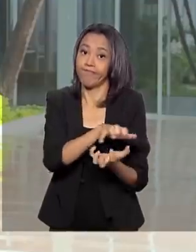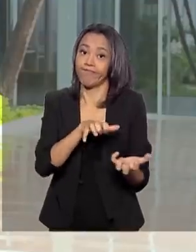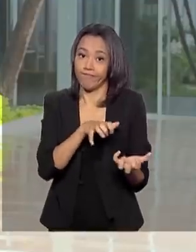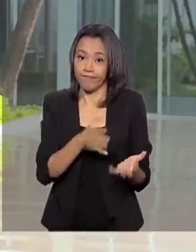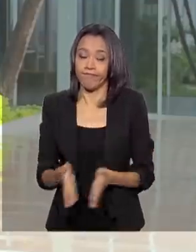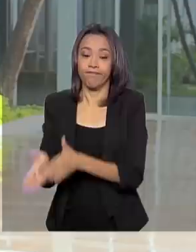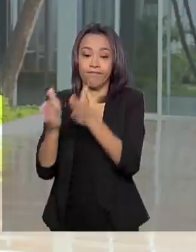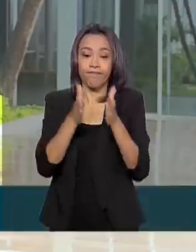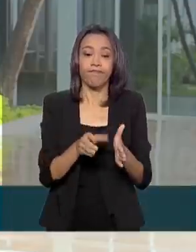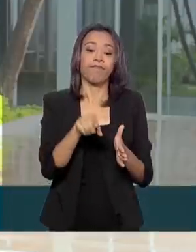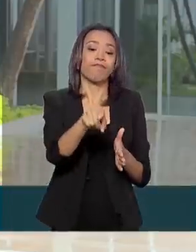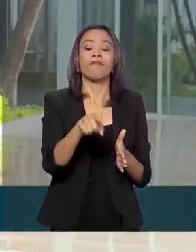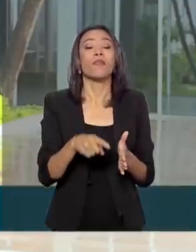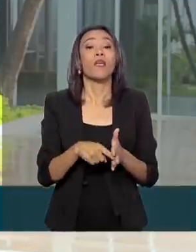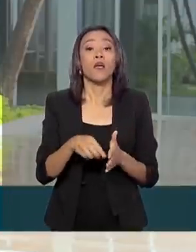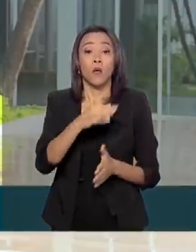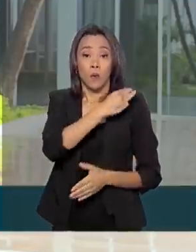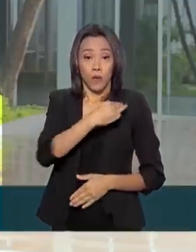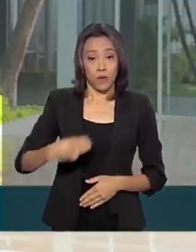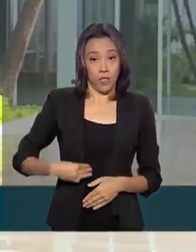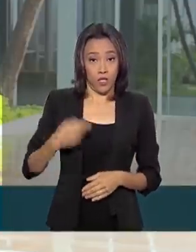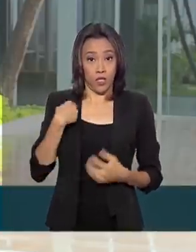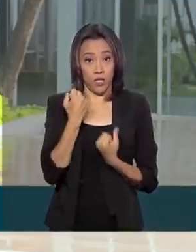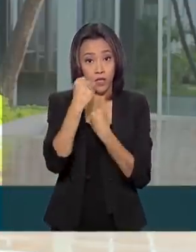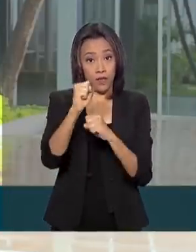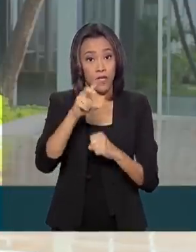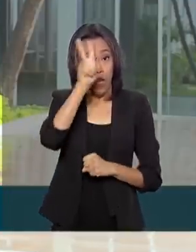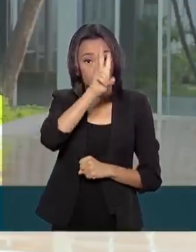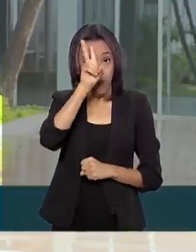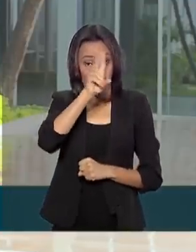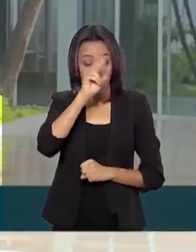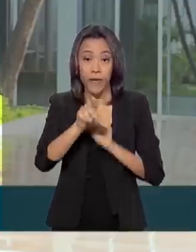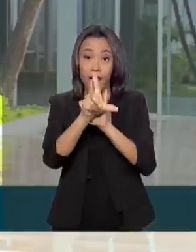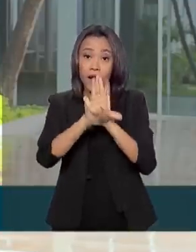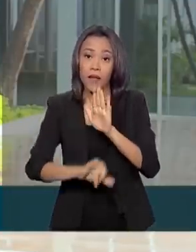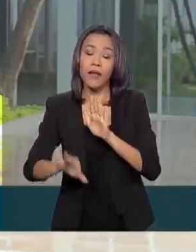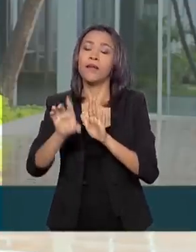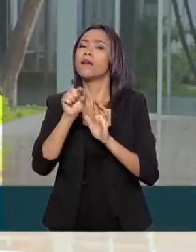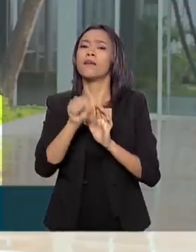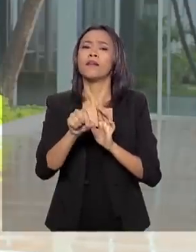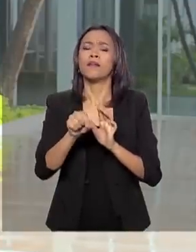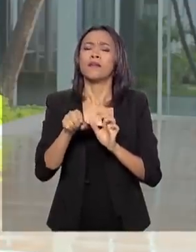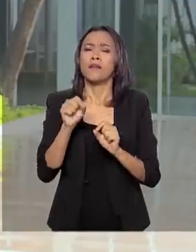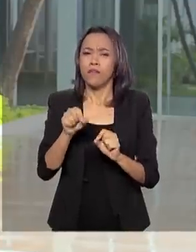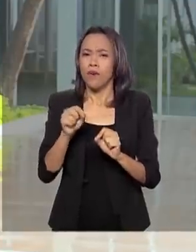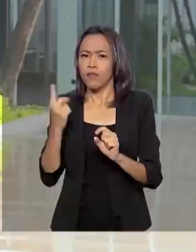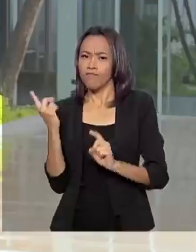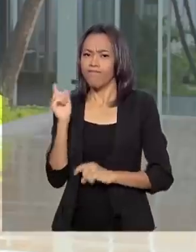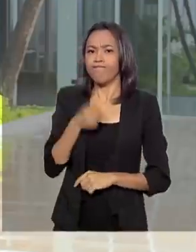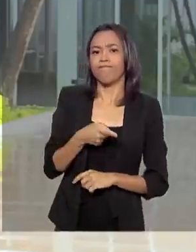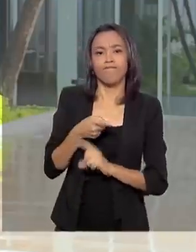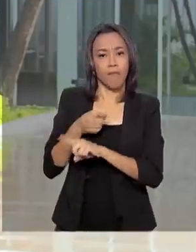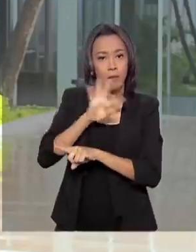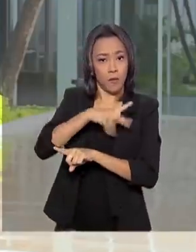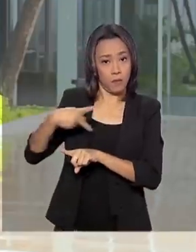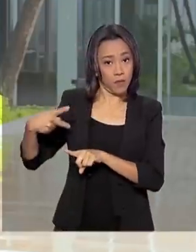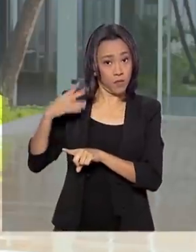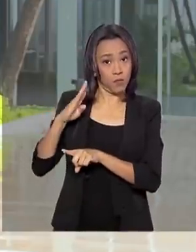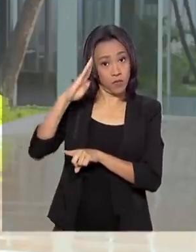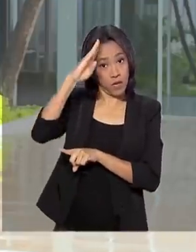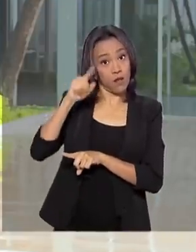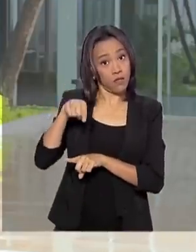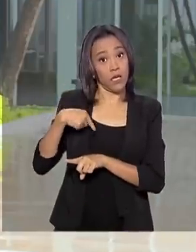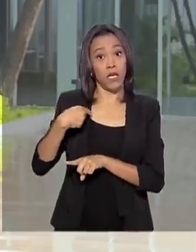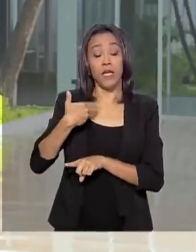O ministro da Defesa lembrou que a garantia da lei da ordem foi decretada pelo presidente Jair Bolsonaro assim que ele recebeu o